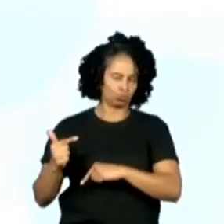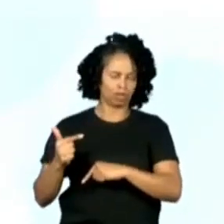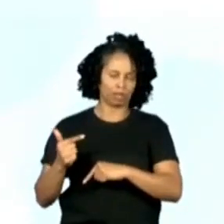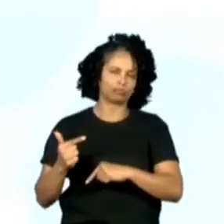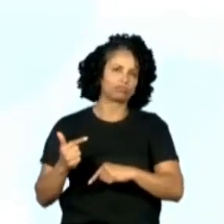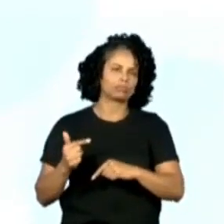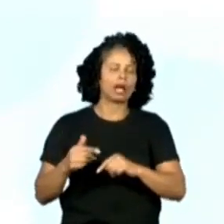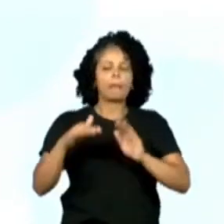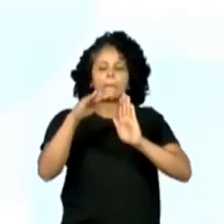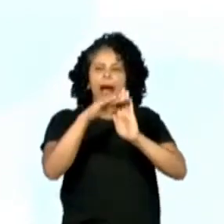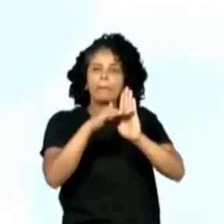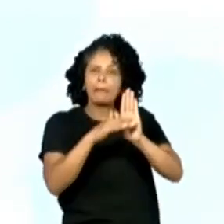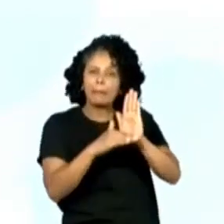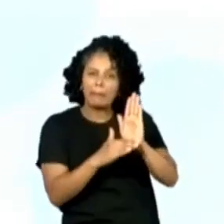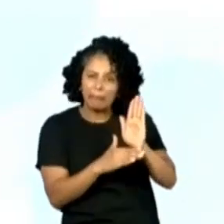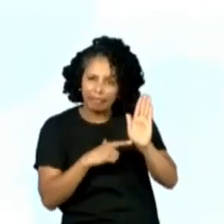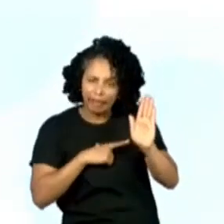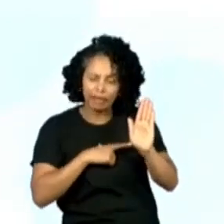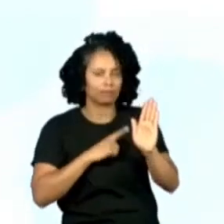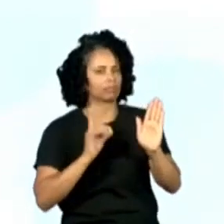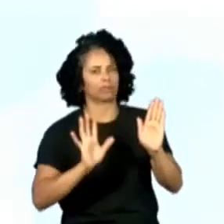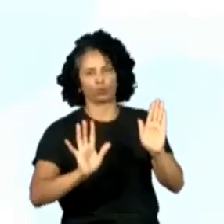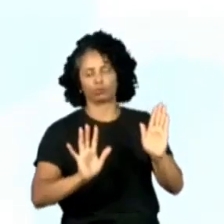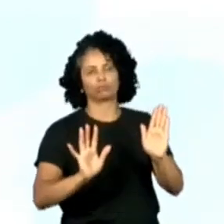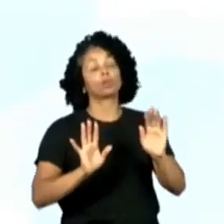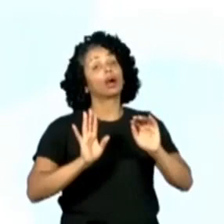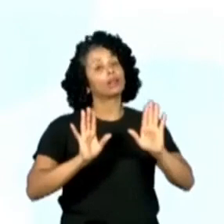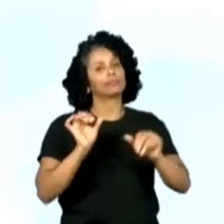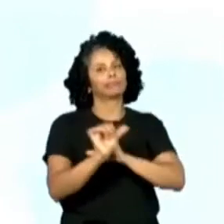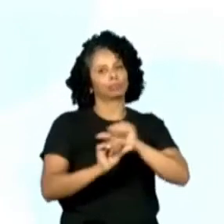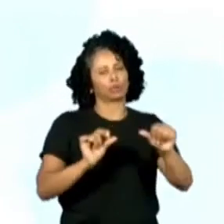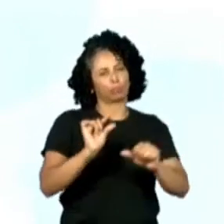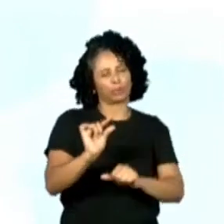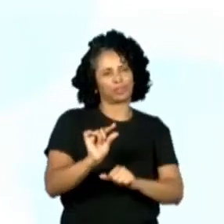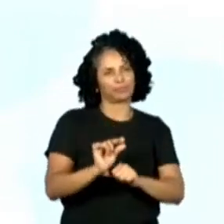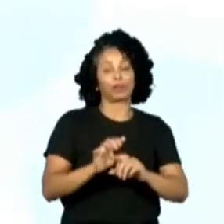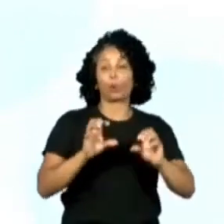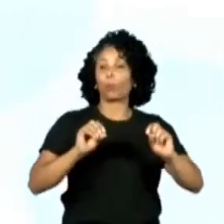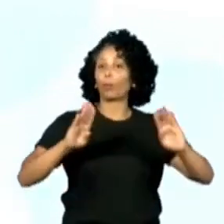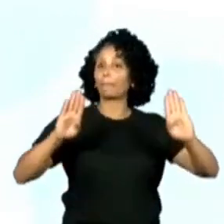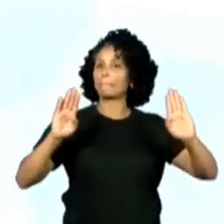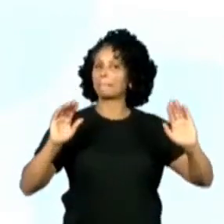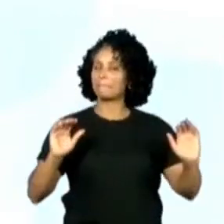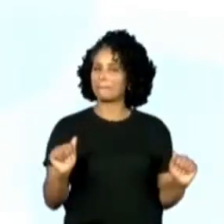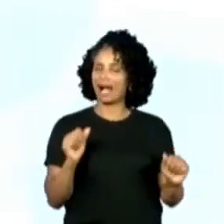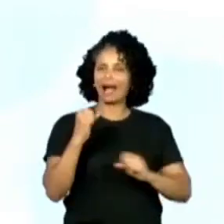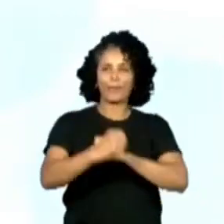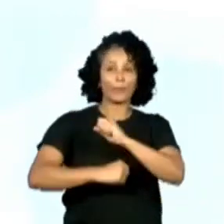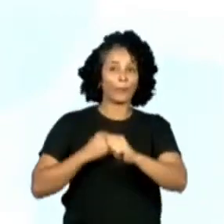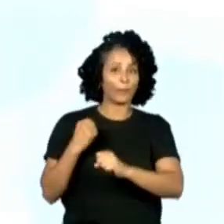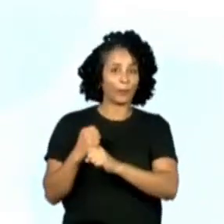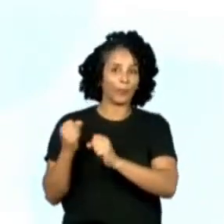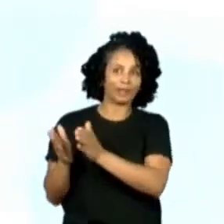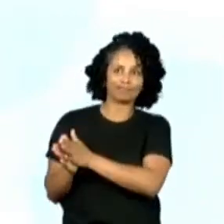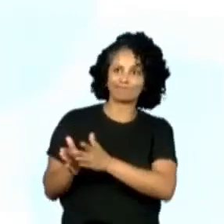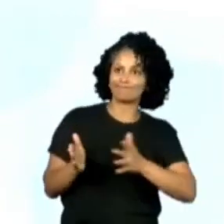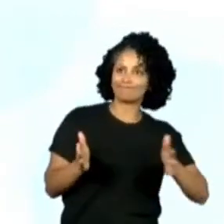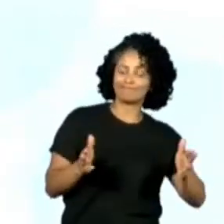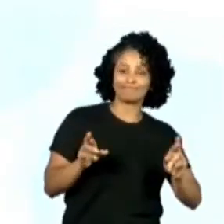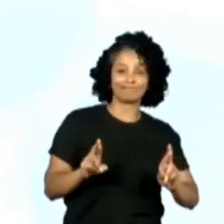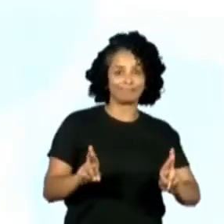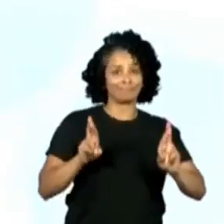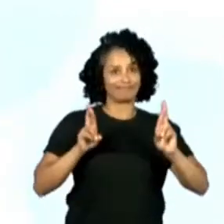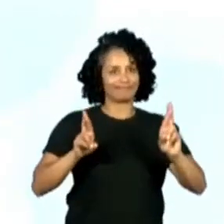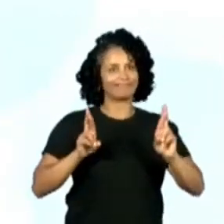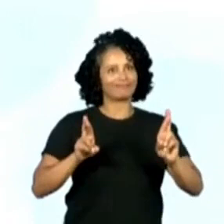habilidade? Não. Vamos mudar um pouquinho, tá? Então, bora lá. Oba! Iniciamos mais um ano. Espero que este ano